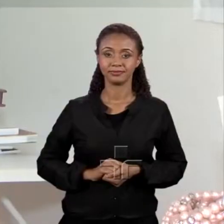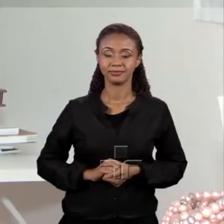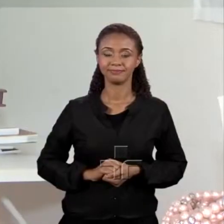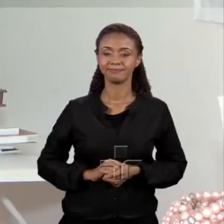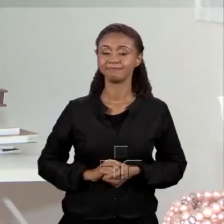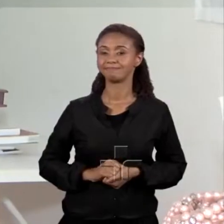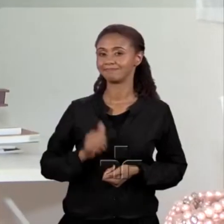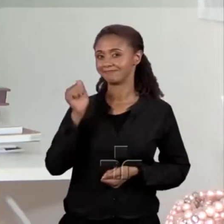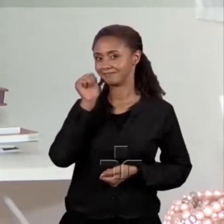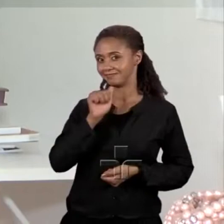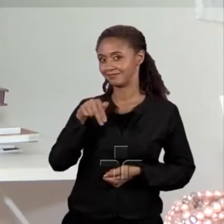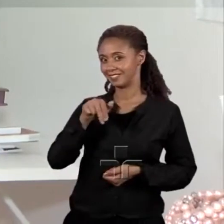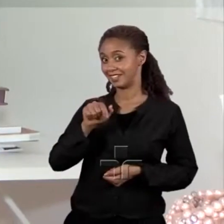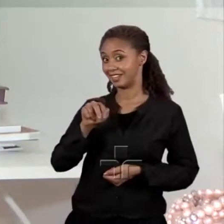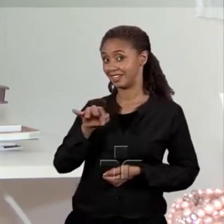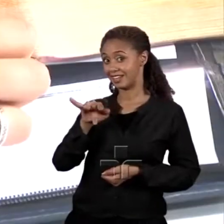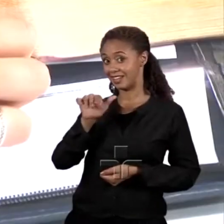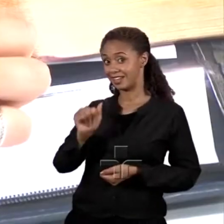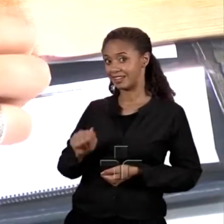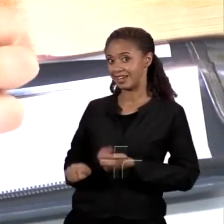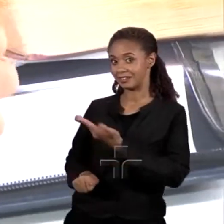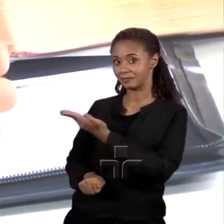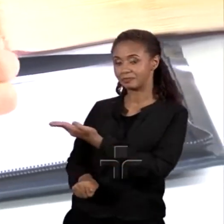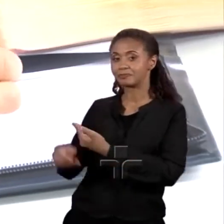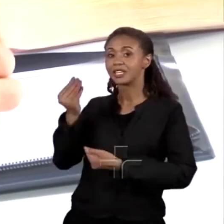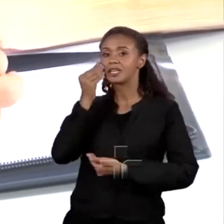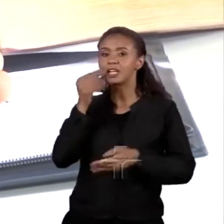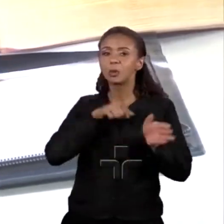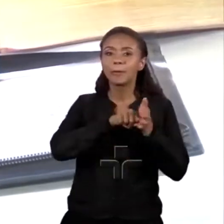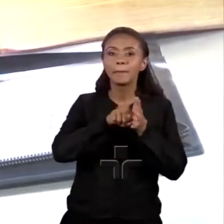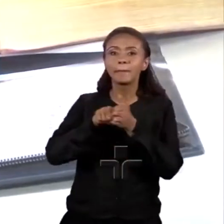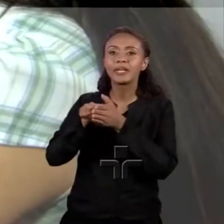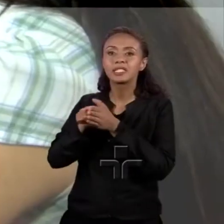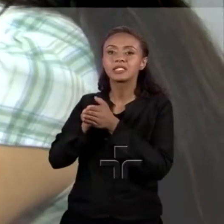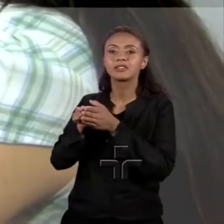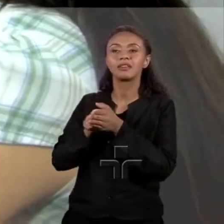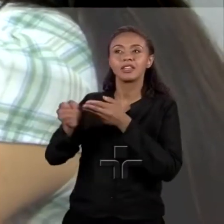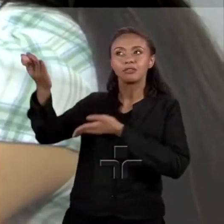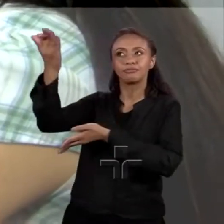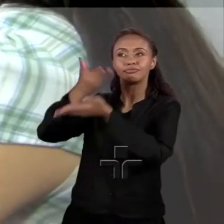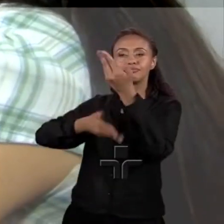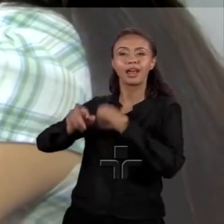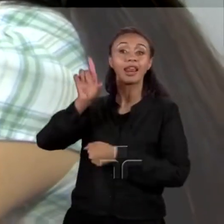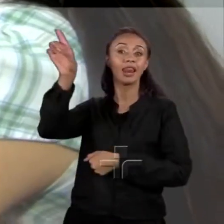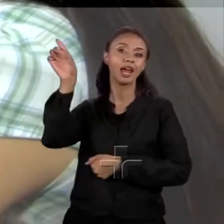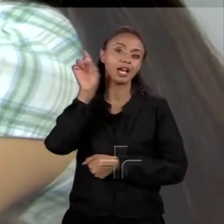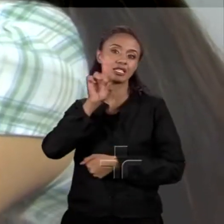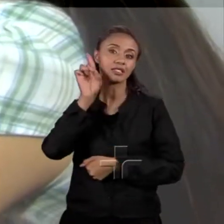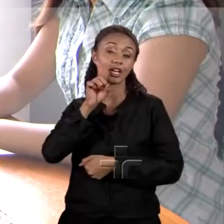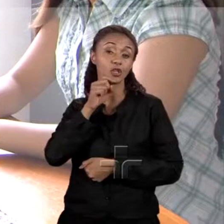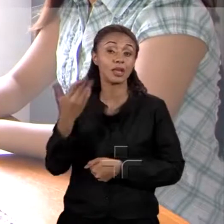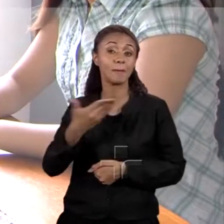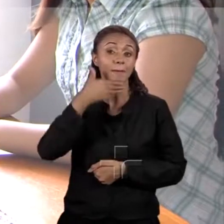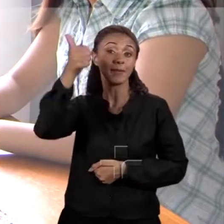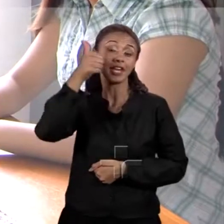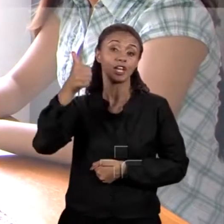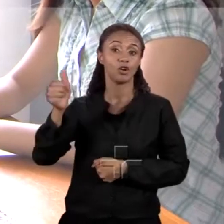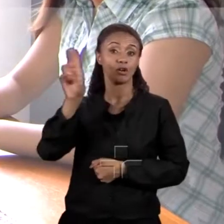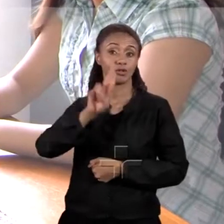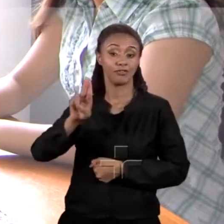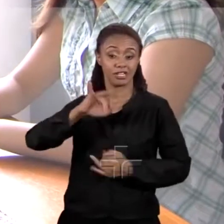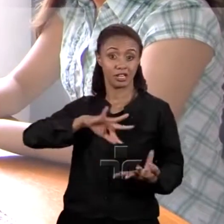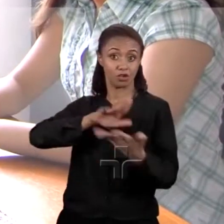Quando a Natália pensou em fazer um intercâmbio de pesquisa na área da saúde em Harvard, uma das melhores universidades do mundo, seu